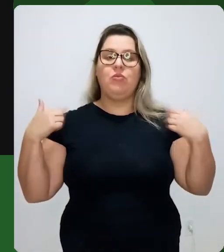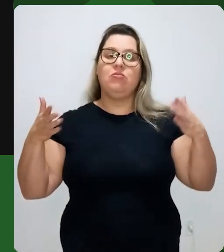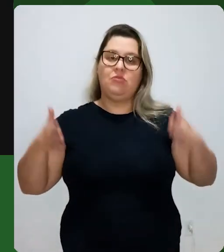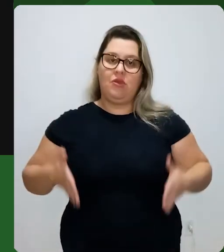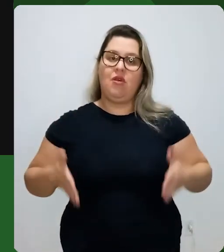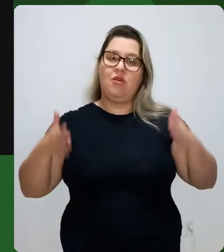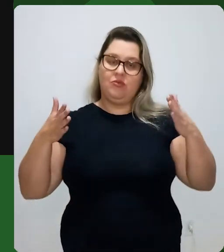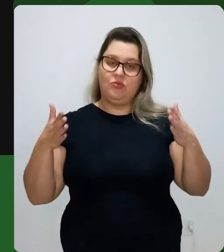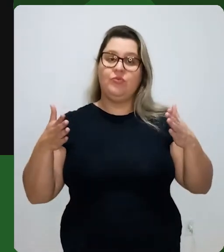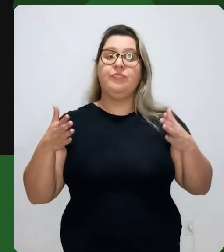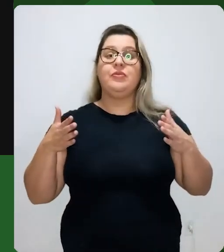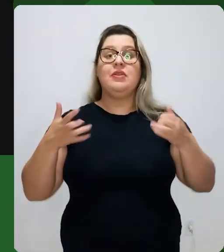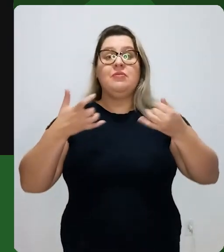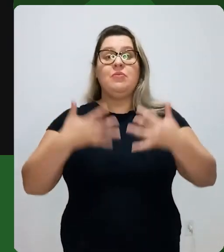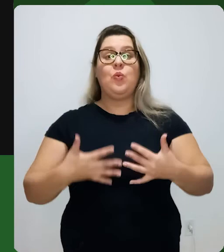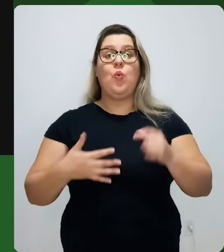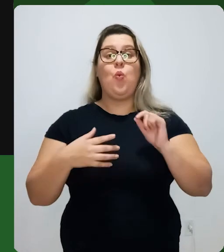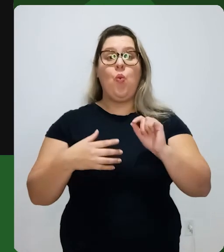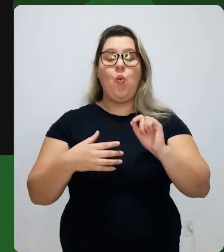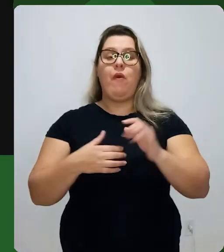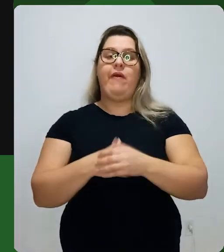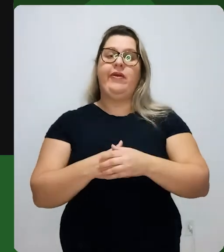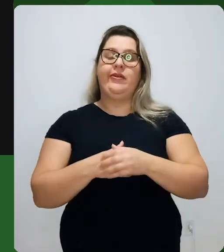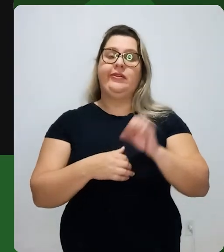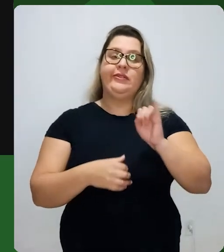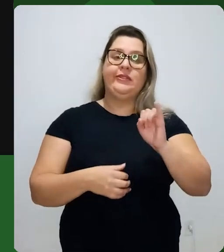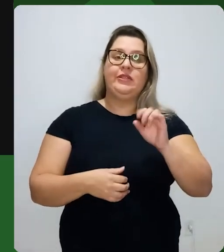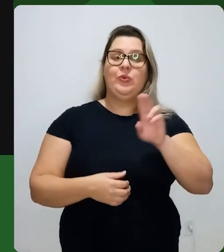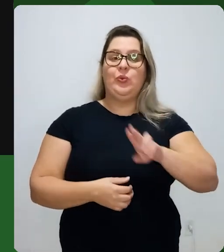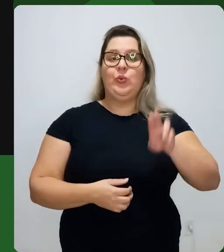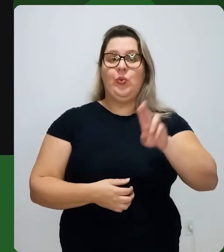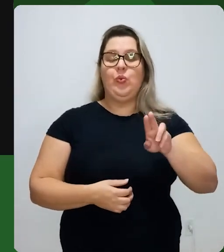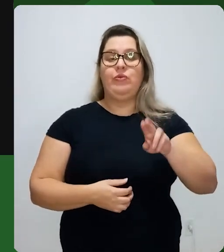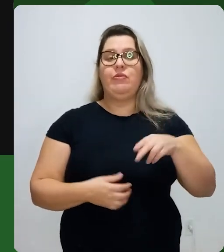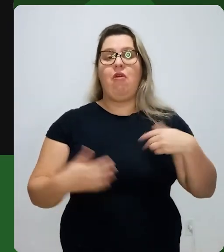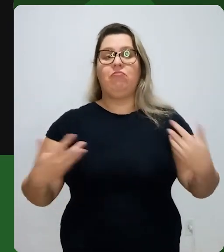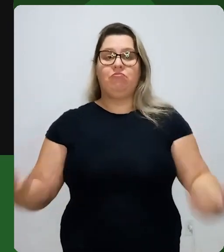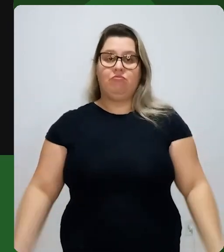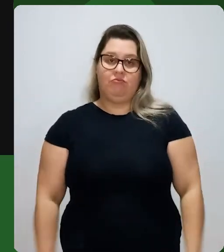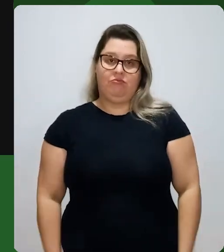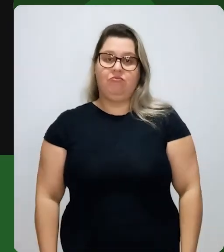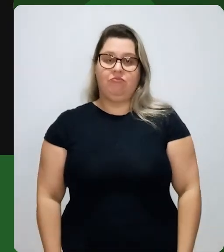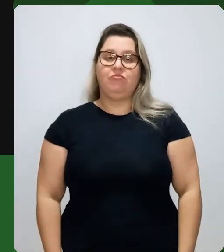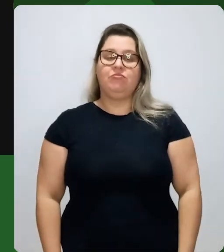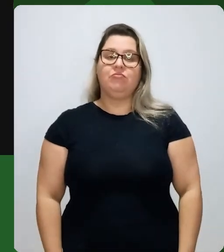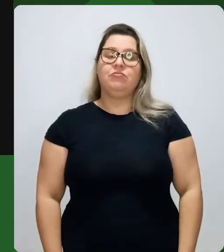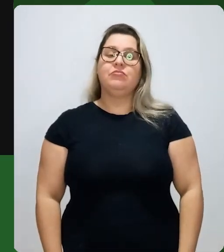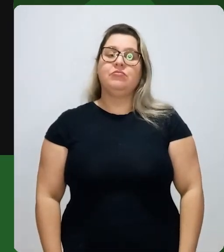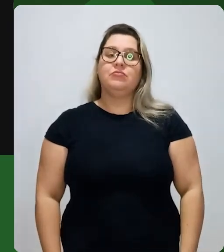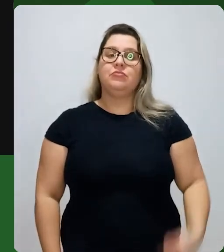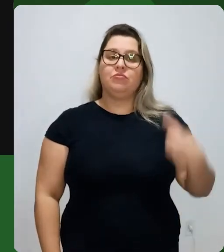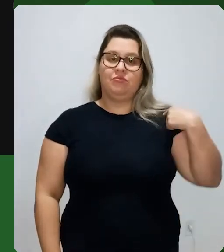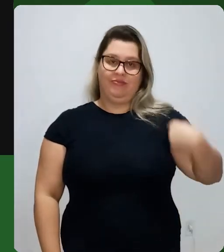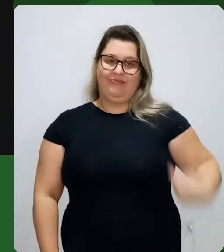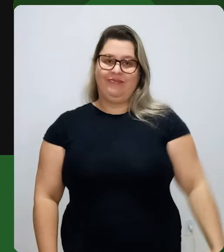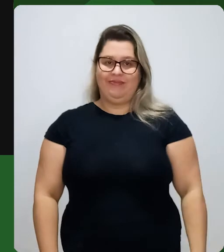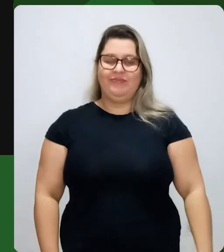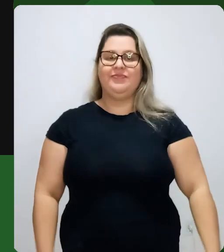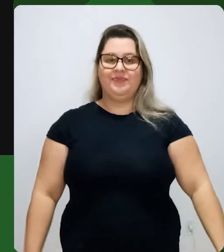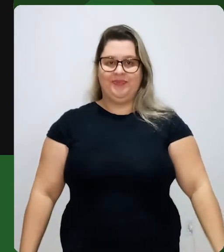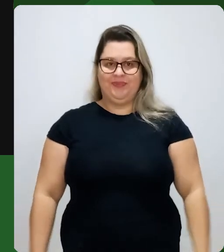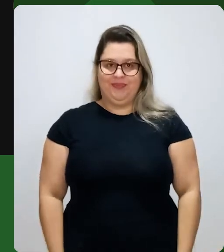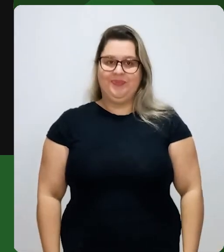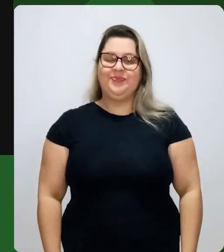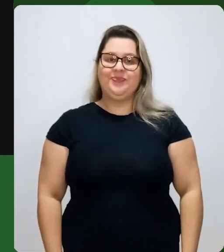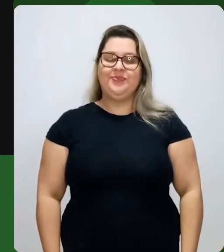vão sair os braços, né? Ele tá dizendo que se eu tô utilizando um braço relaxado, ou seja, ele virado pra baixo, conforme